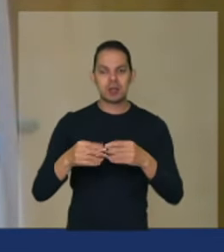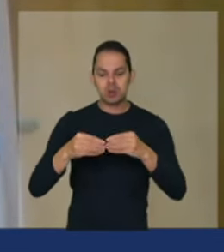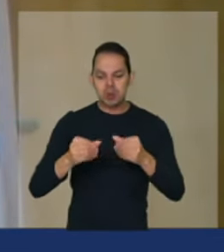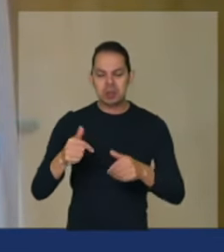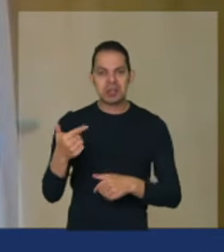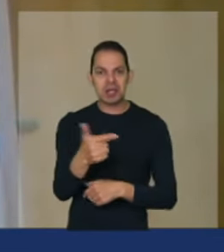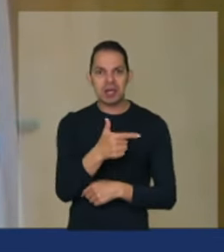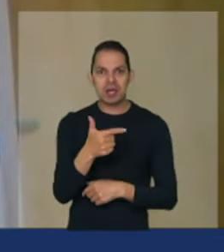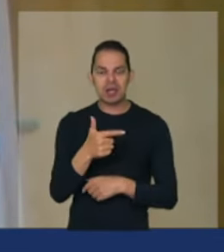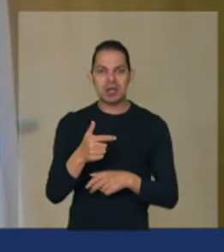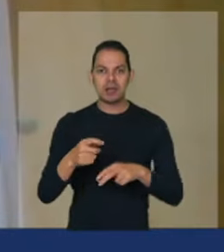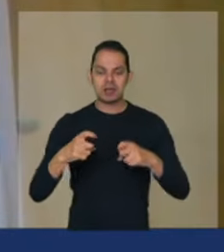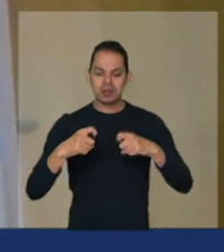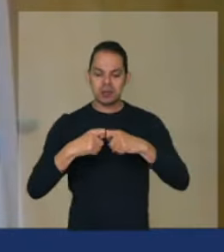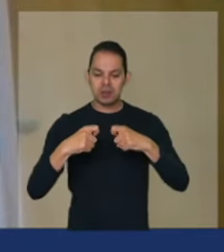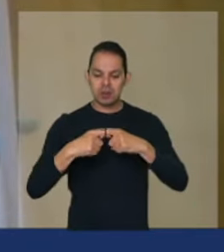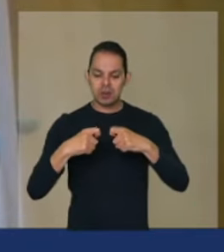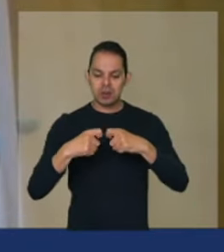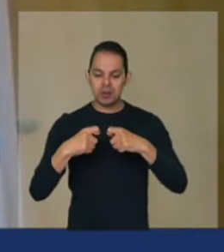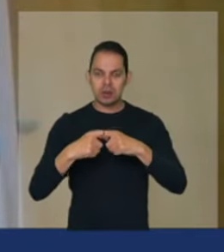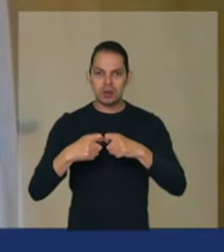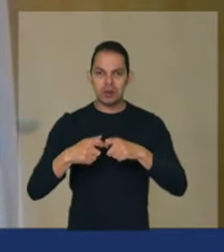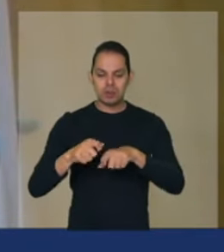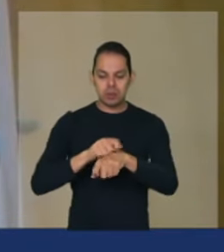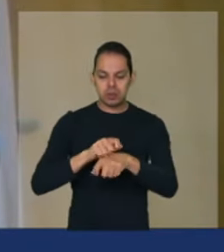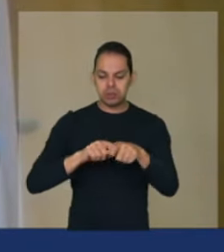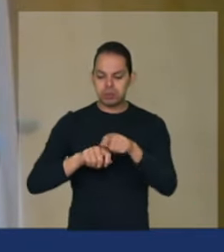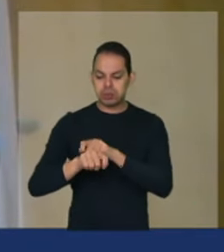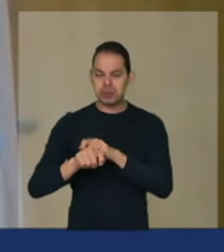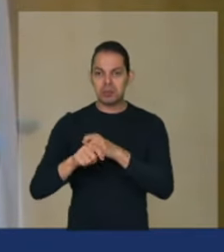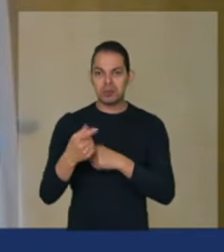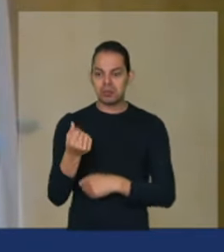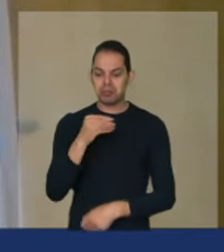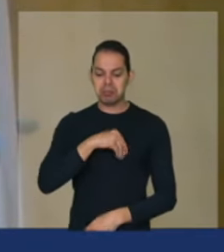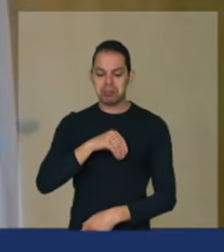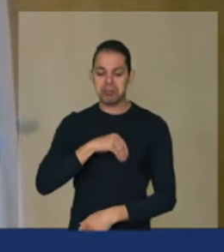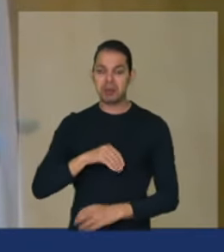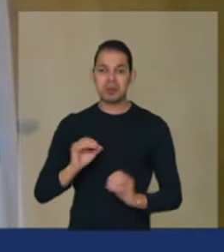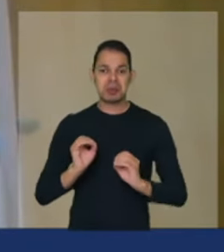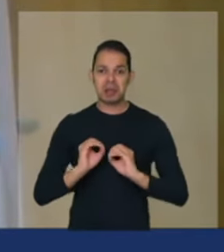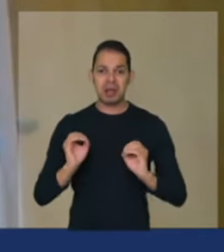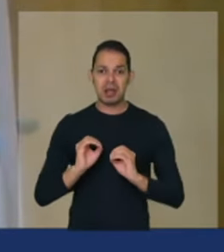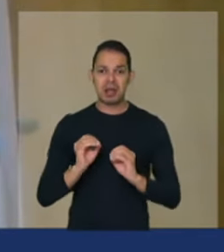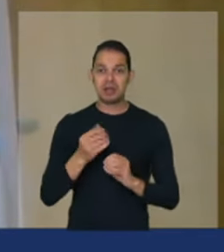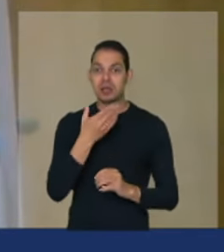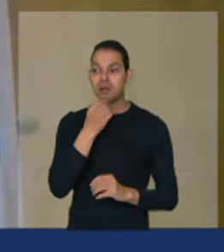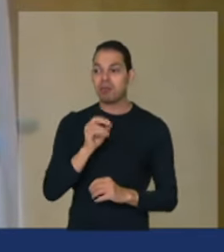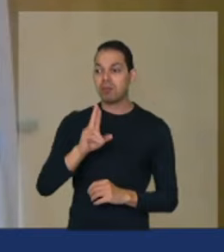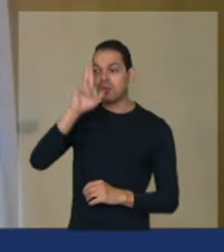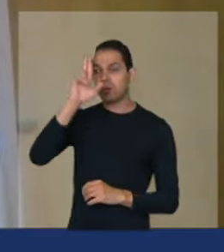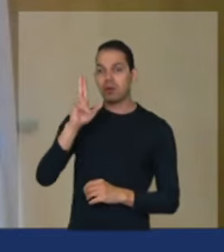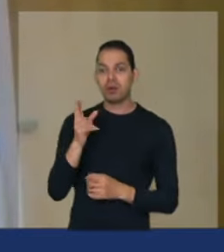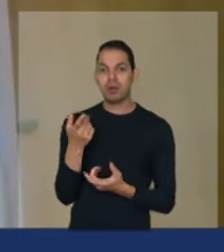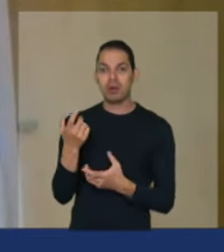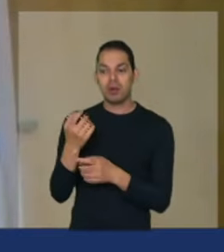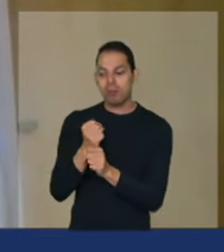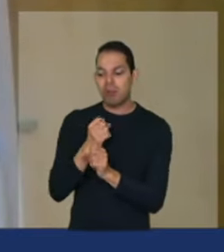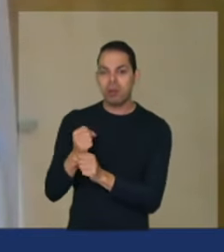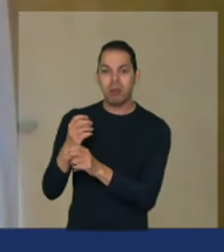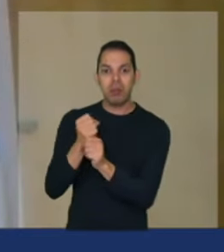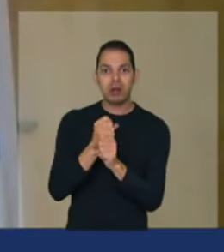ganhávamos nada no final da produção porque era o homem dono da terra que fazia as contas a gente sempre ficava devendo para o ano seguinte